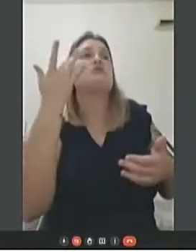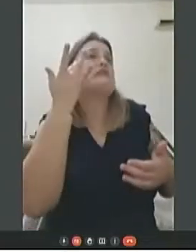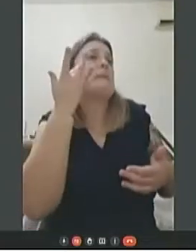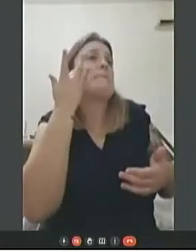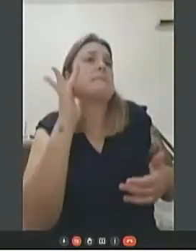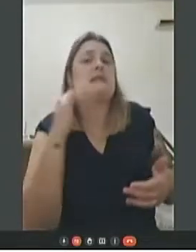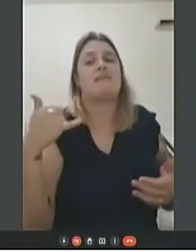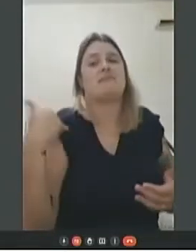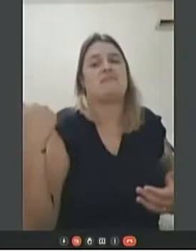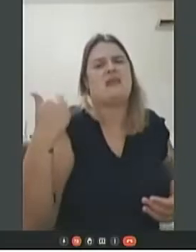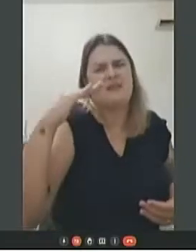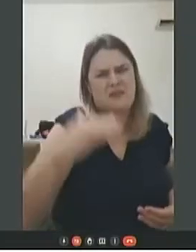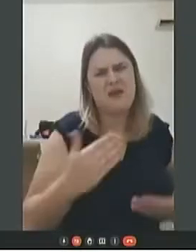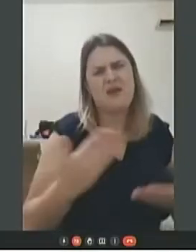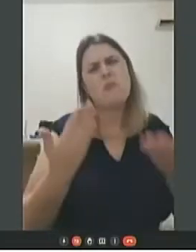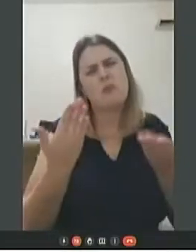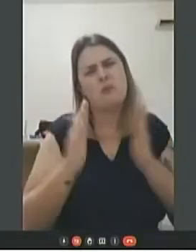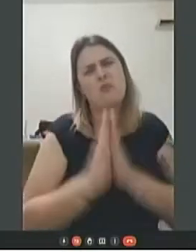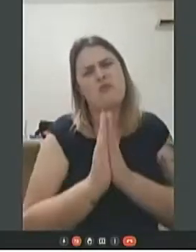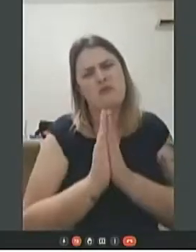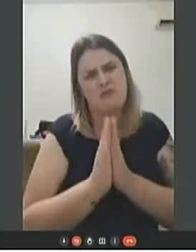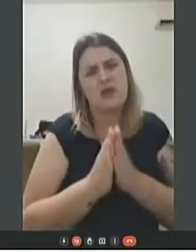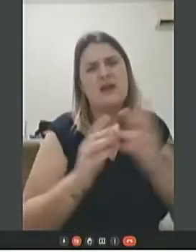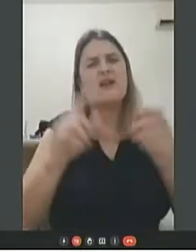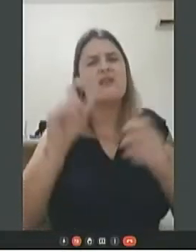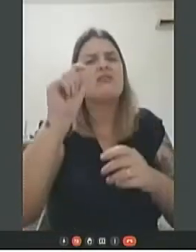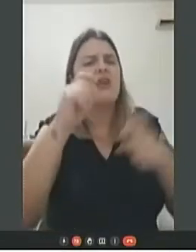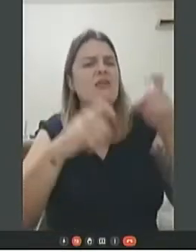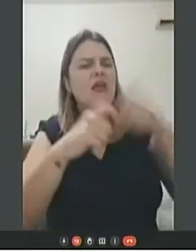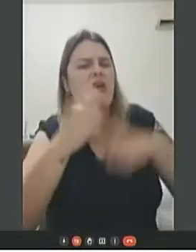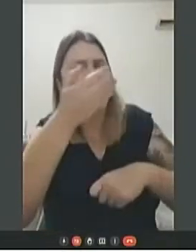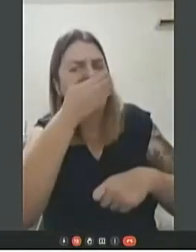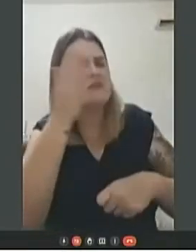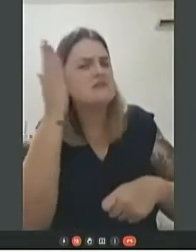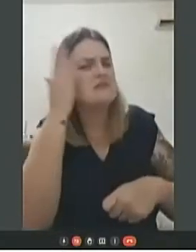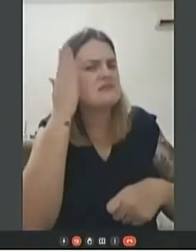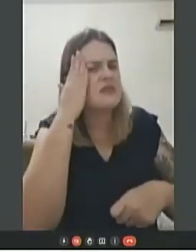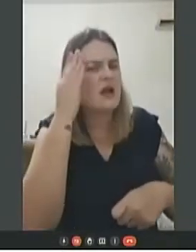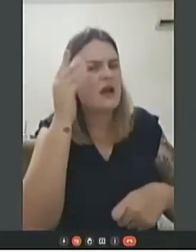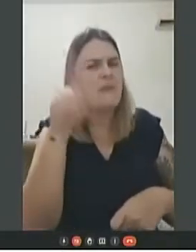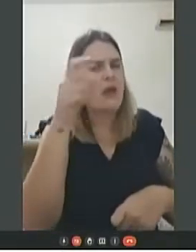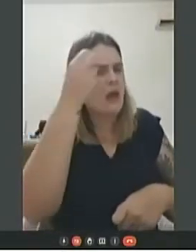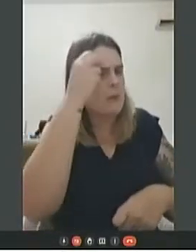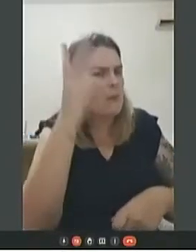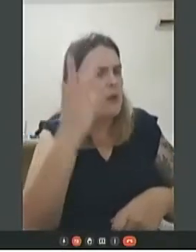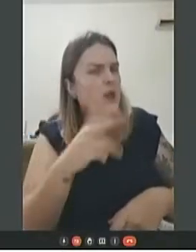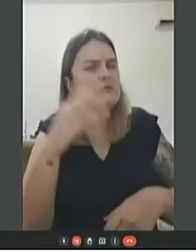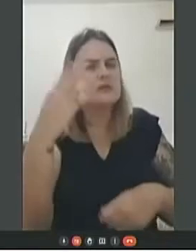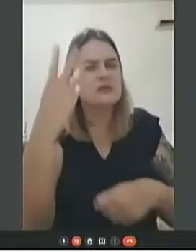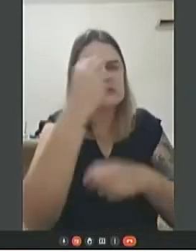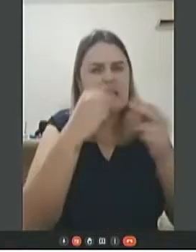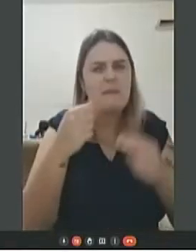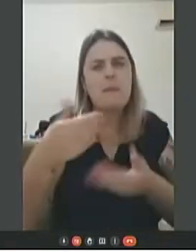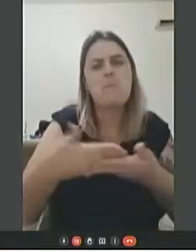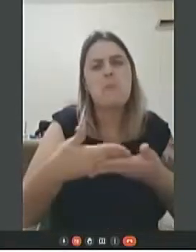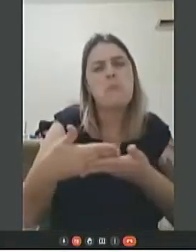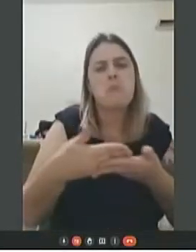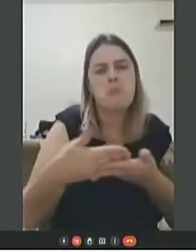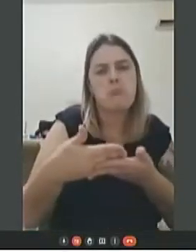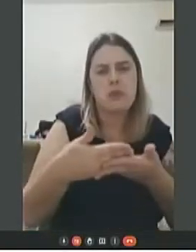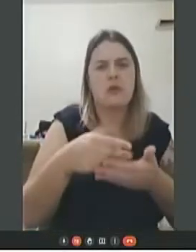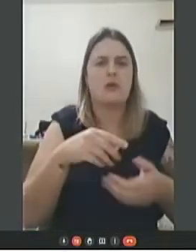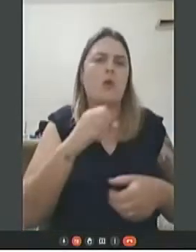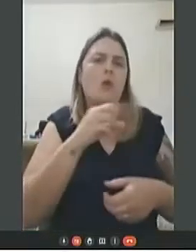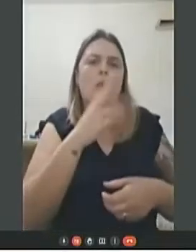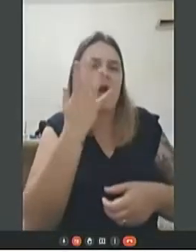de idade. Gente, estuprador sabe o que está fazendo. Ele sabe que está estuprando um bebê, uma criança,